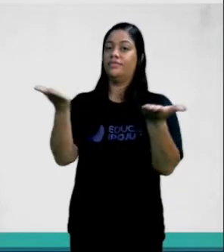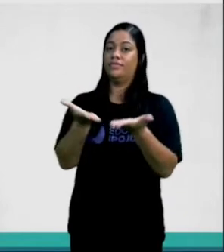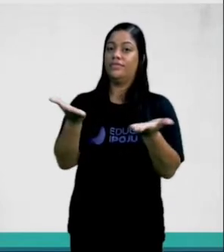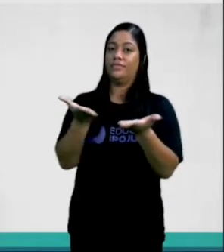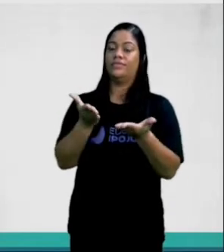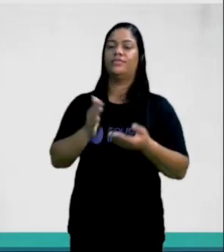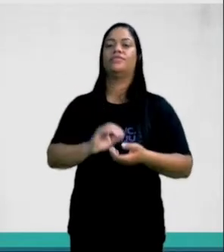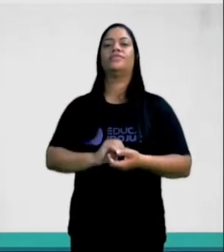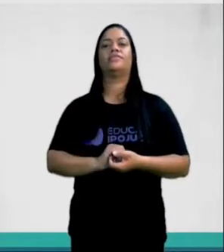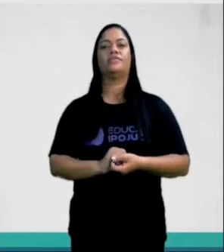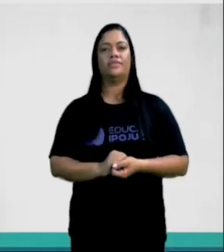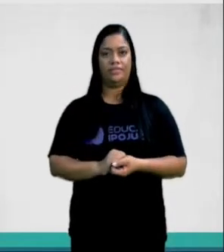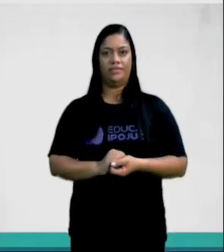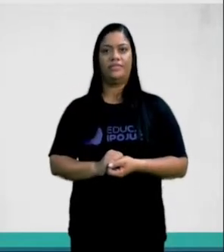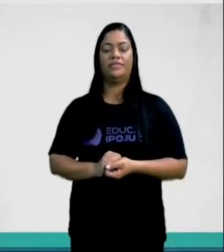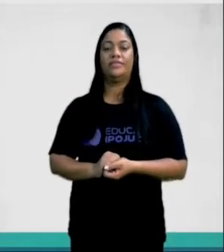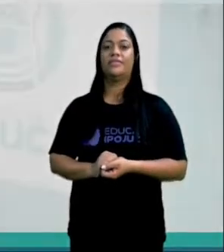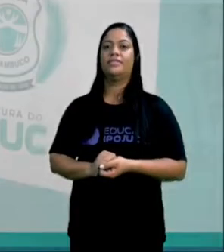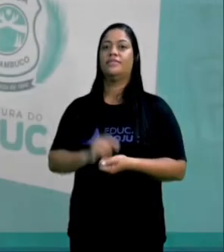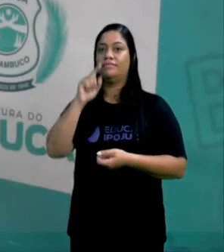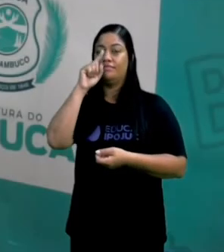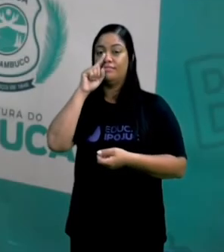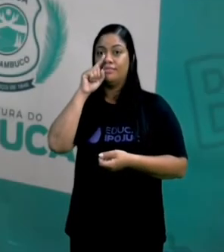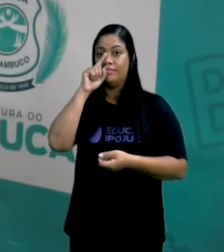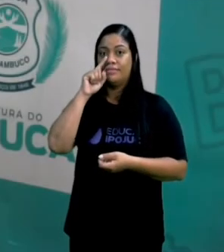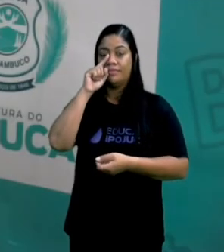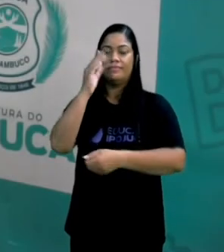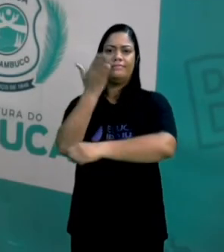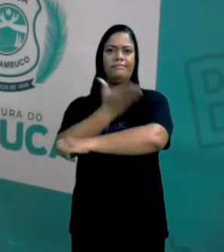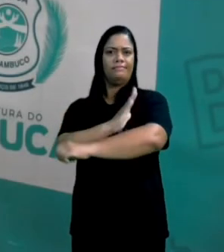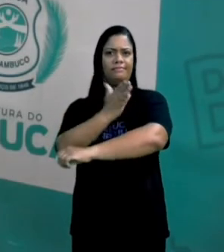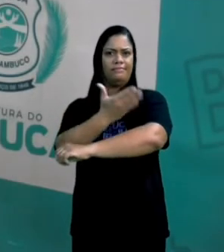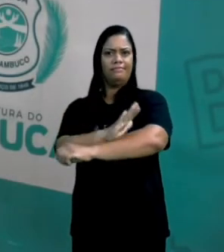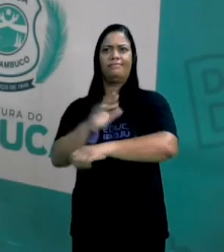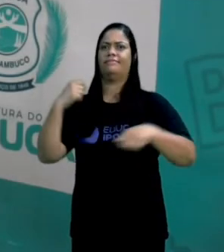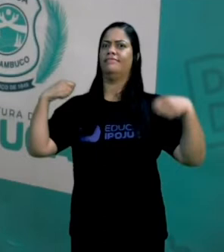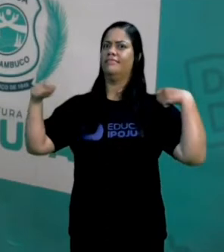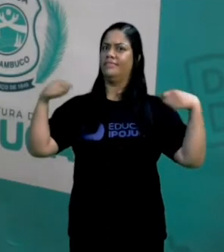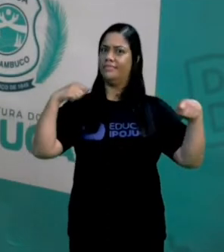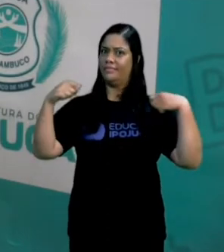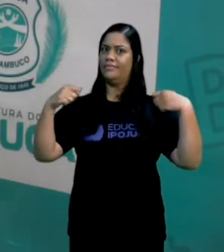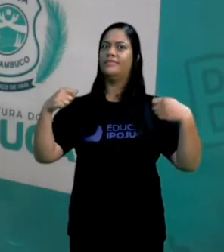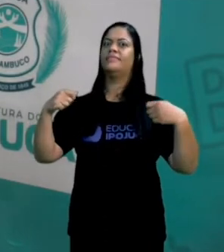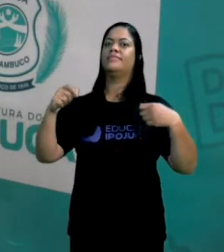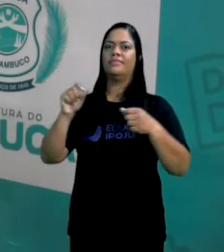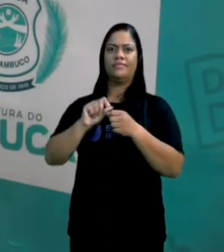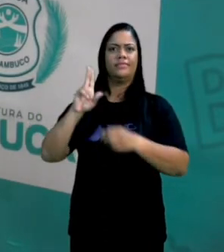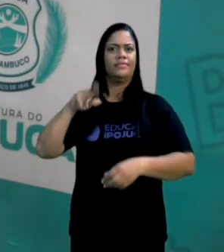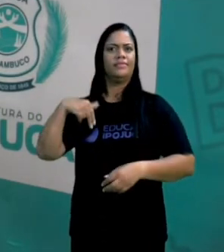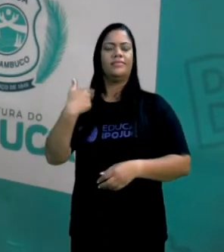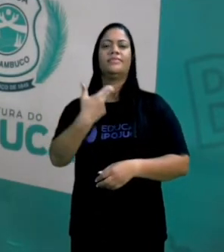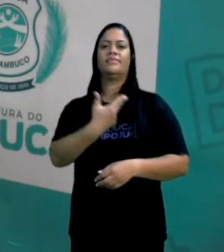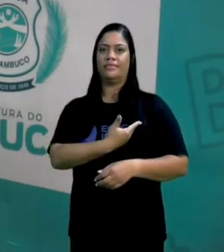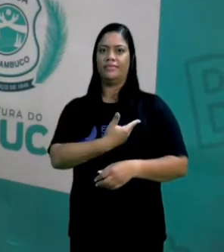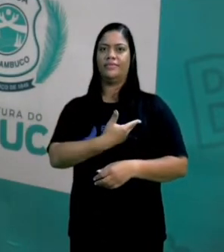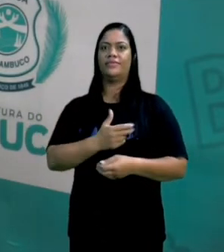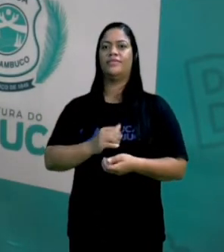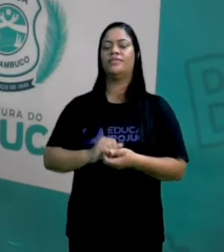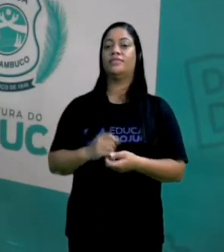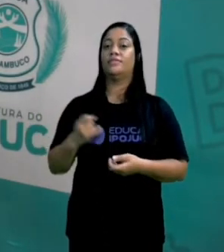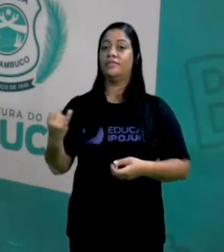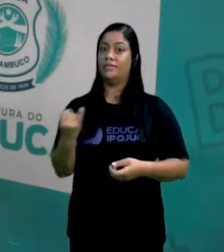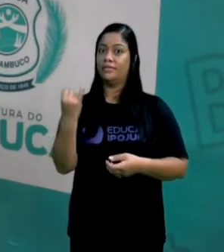os riscos que a prática excessiva de exercício físico pode causar para nós. Sabemos a